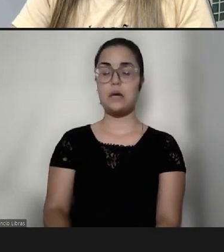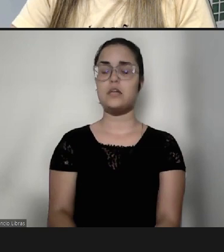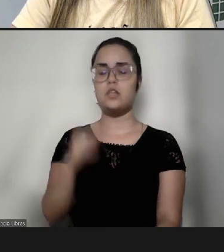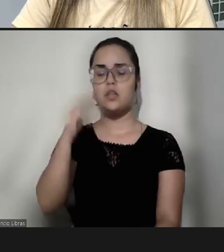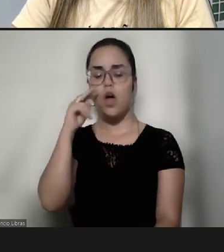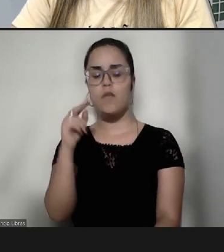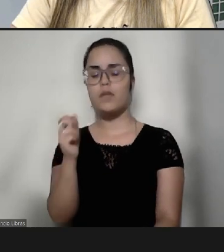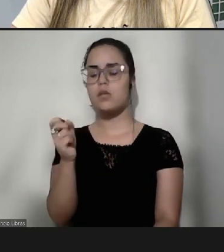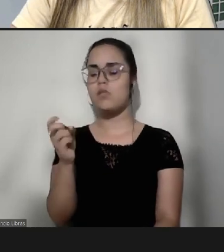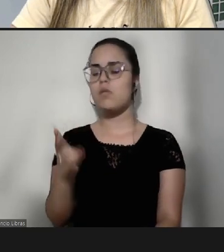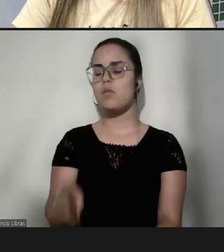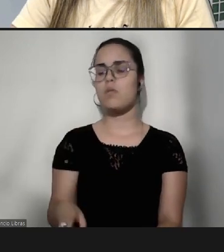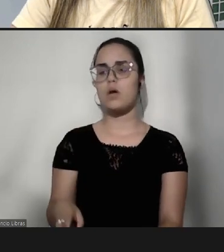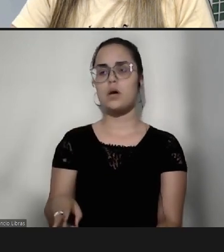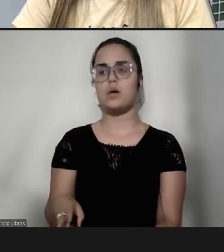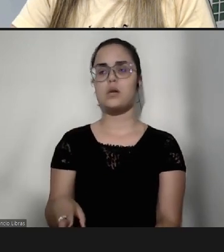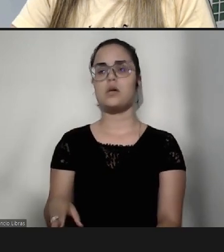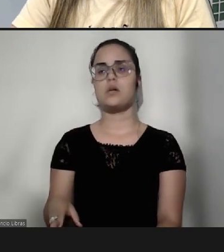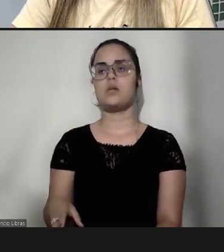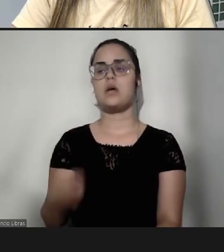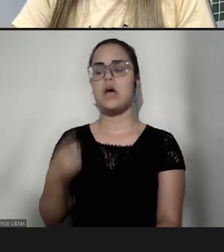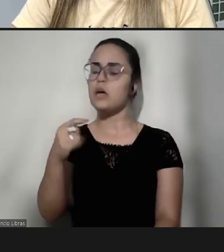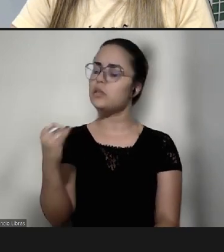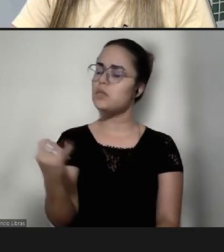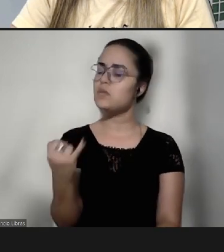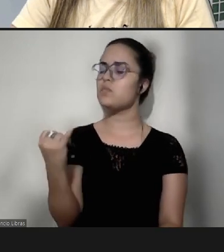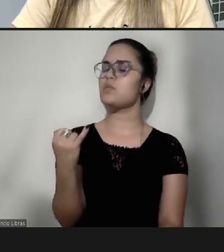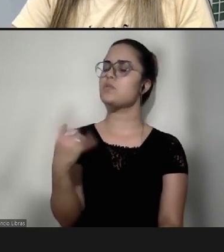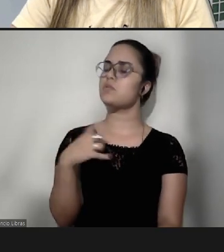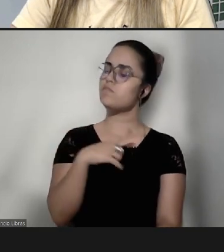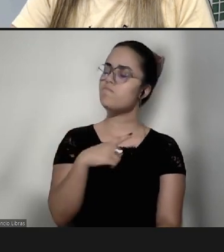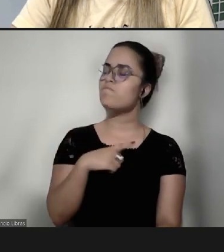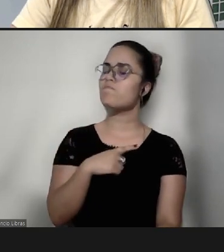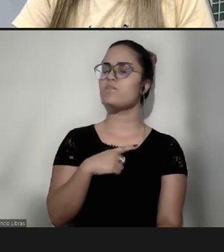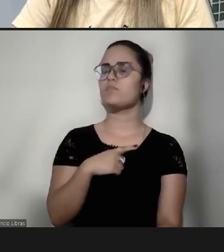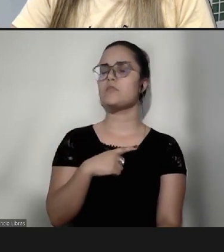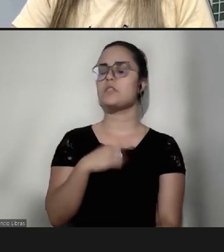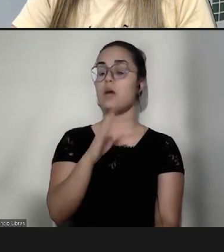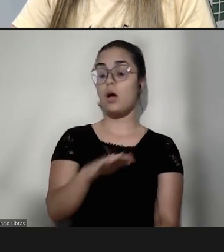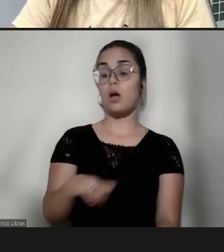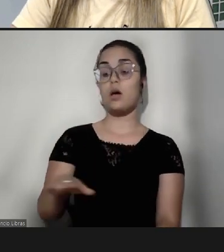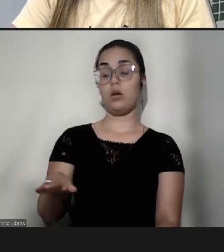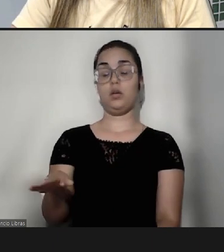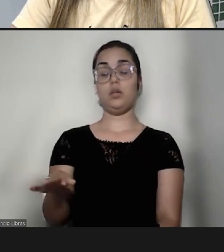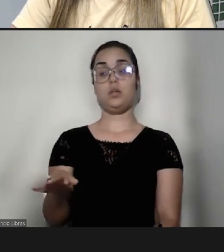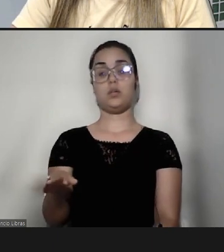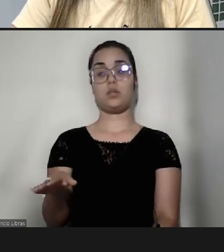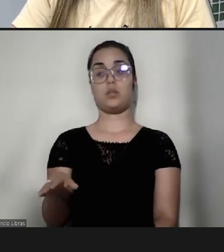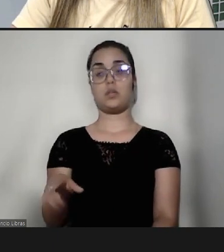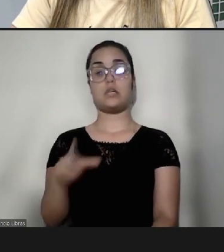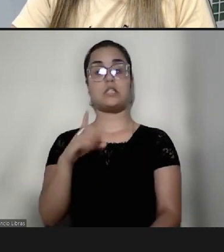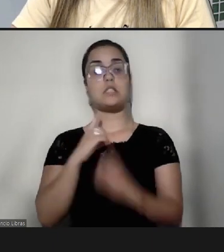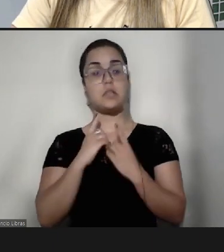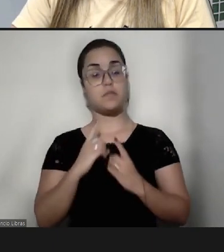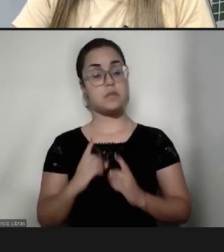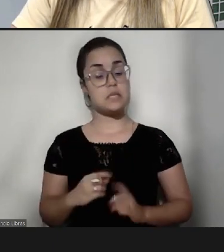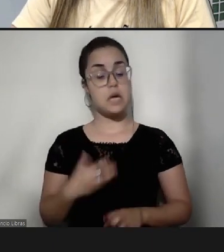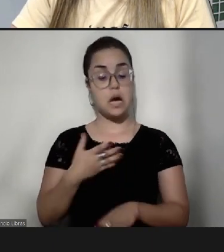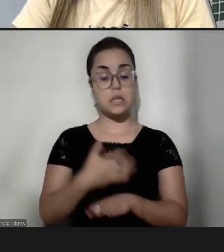quanto é essa importância, né, de ter a criança com uma deficiência,